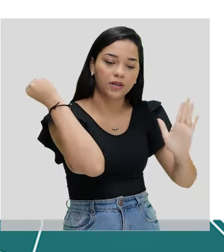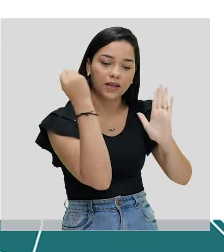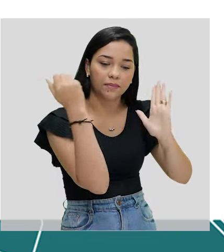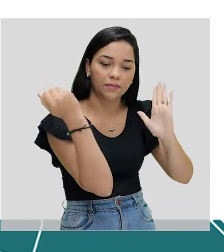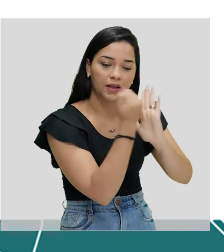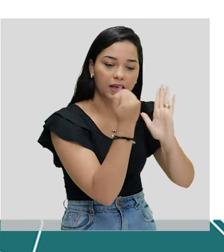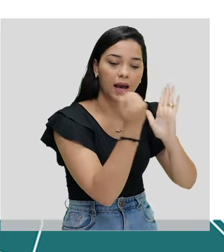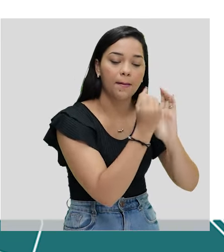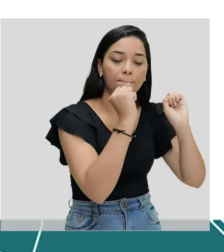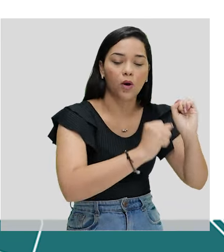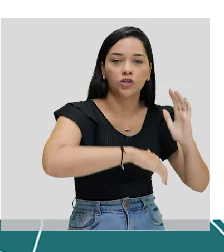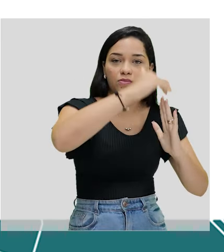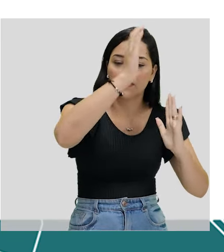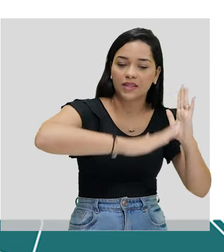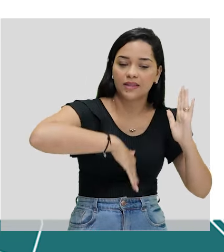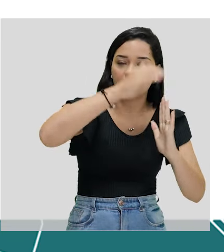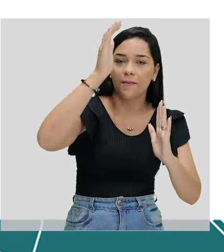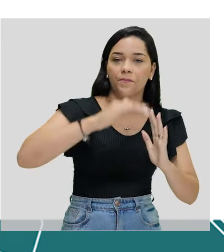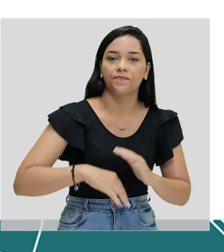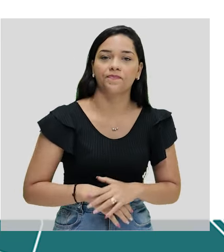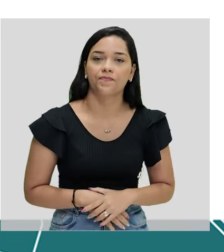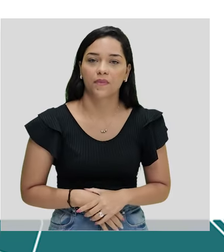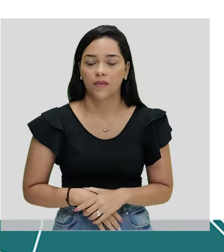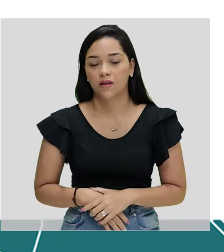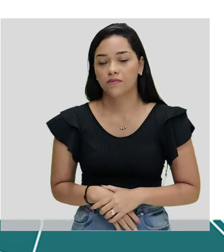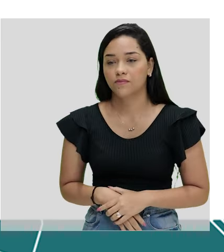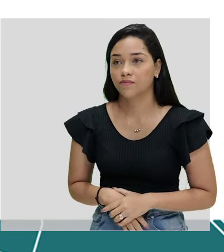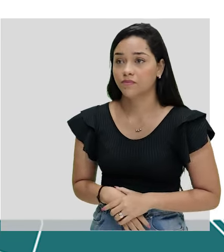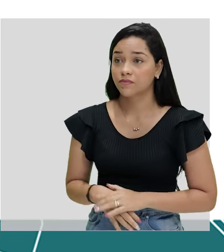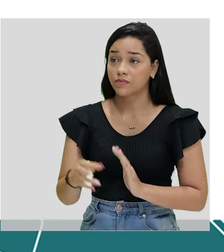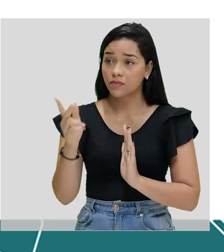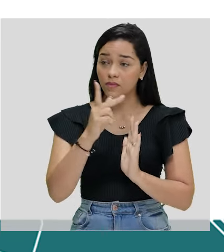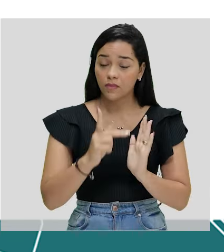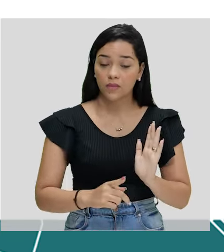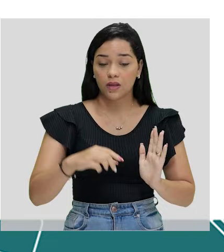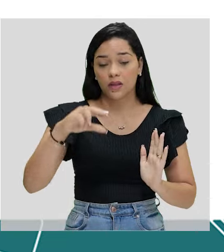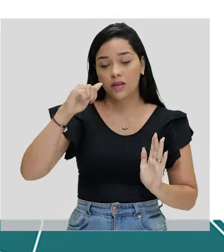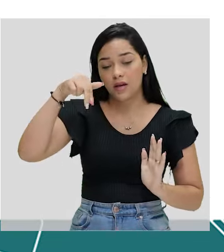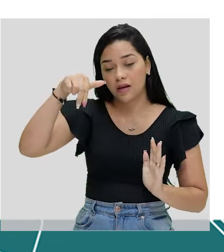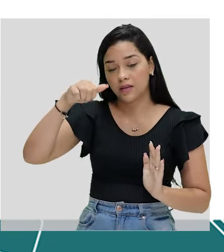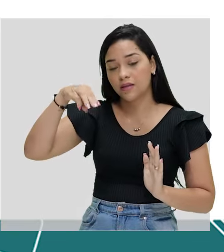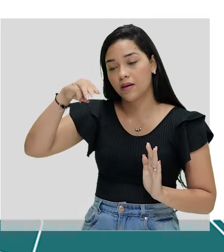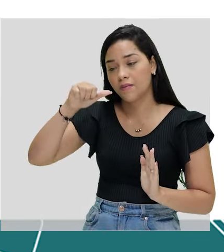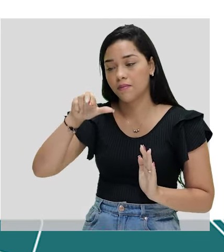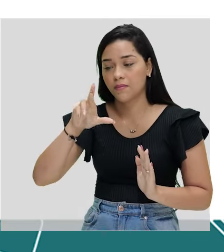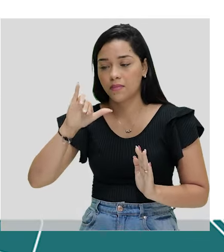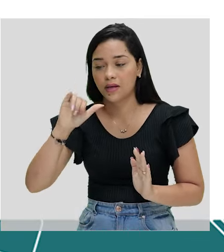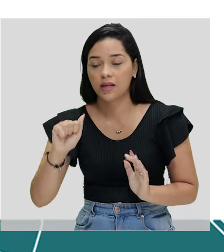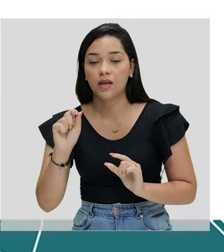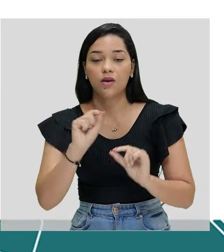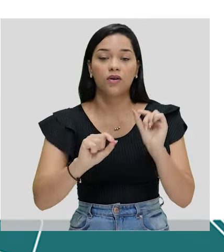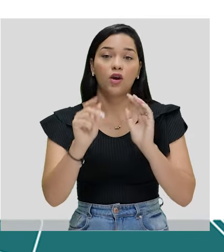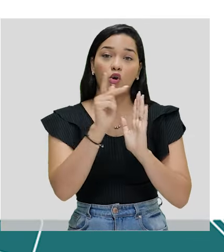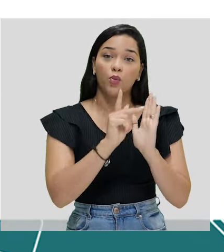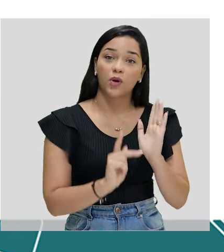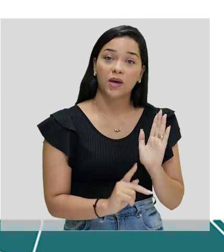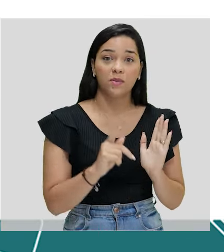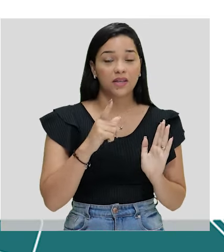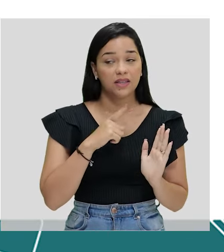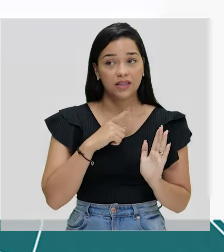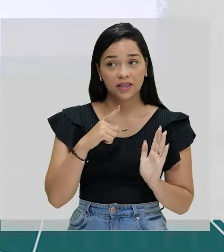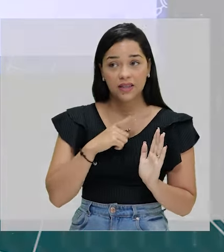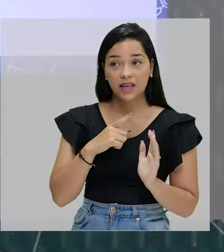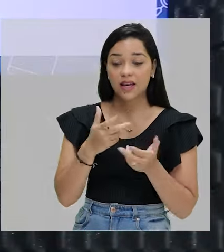pode pregar, pode pintar. Esse poema da Ana Maria Machado é um poema que retrata